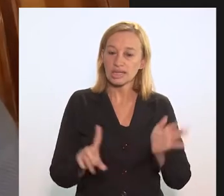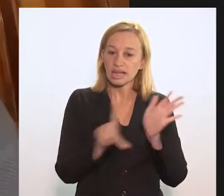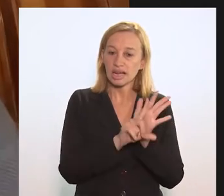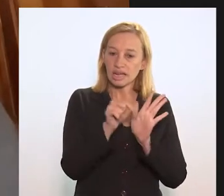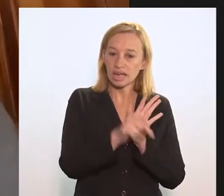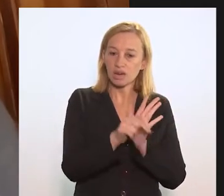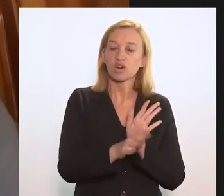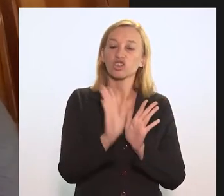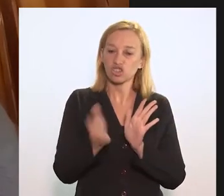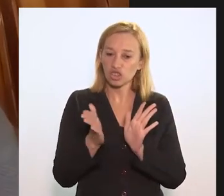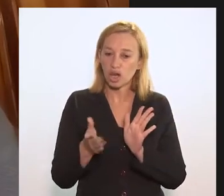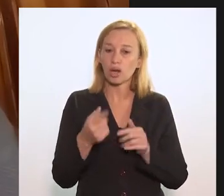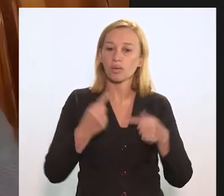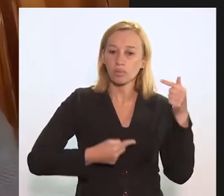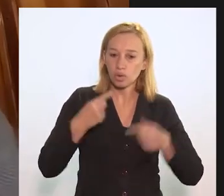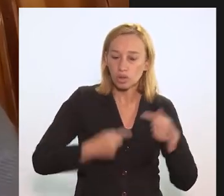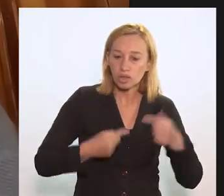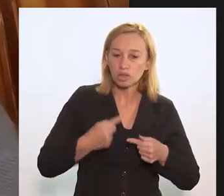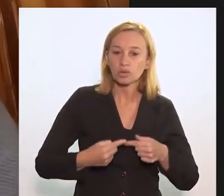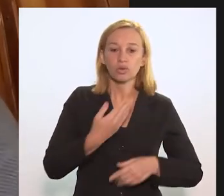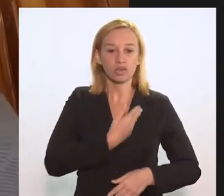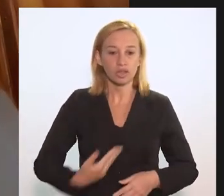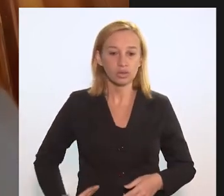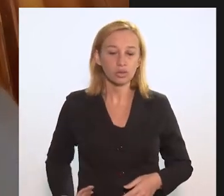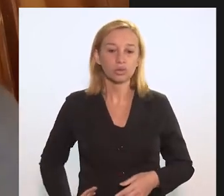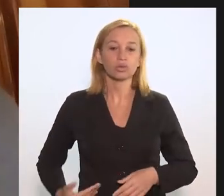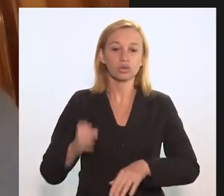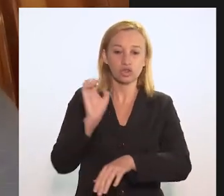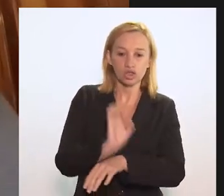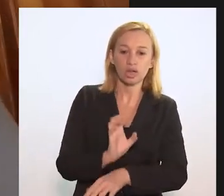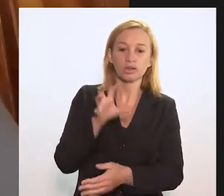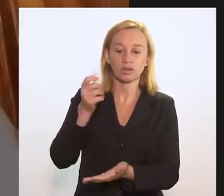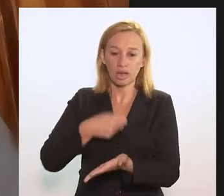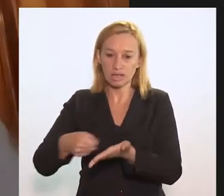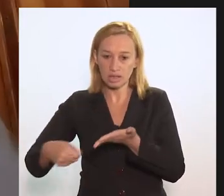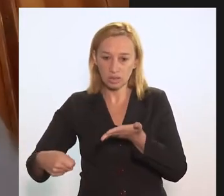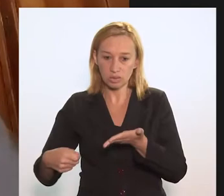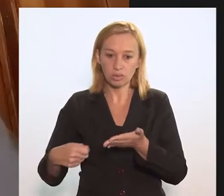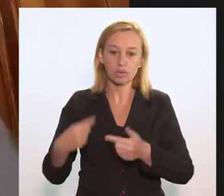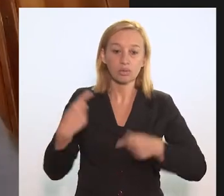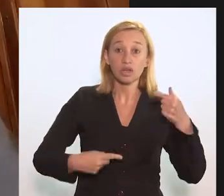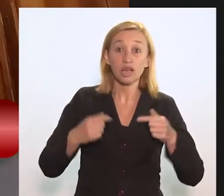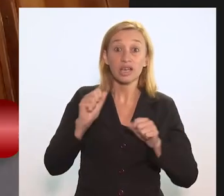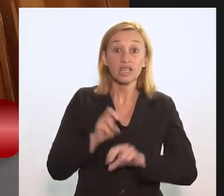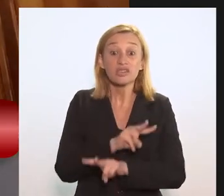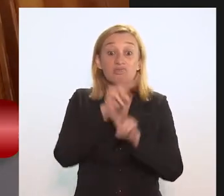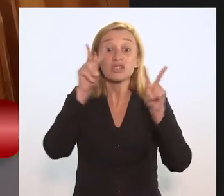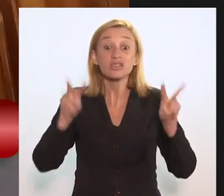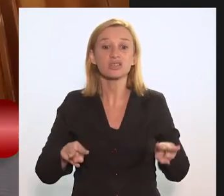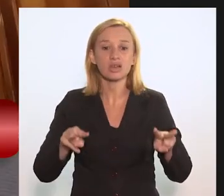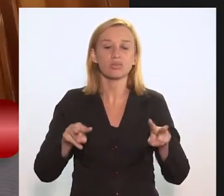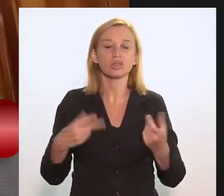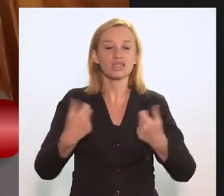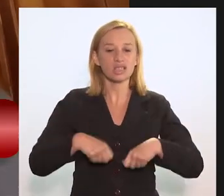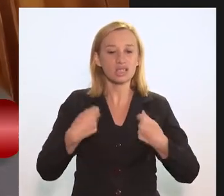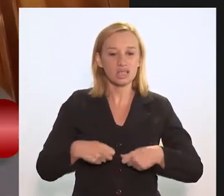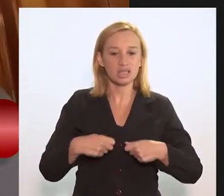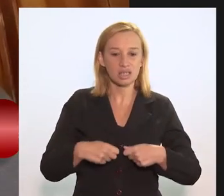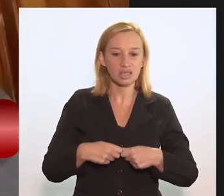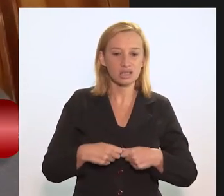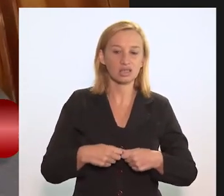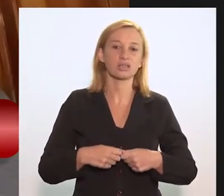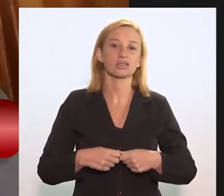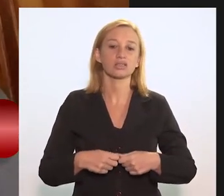mais lei, agora já é uma política, o governador de Estado assinou a política, é essa visão da necessidade de uma